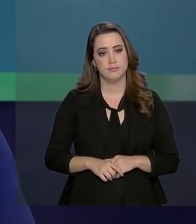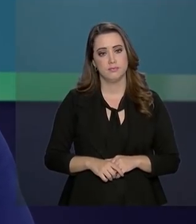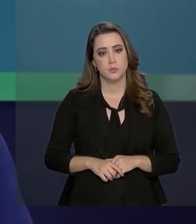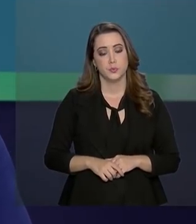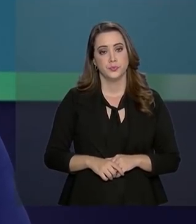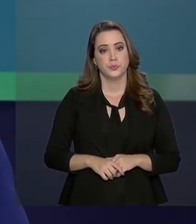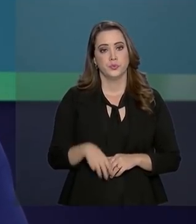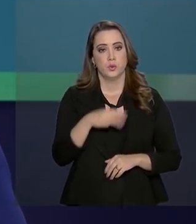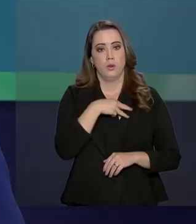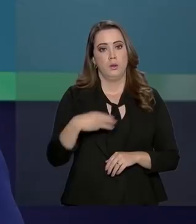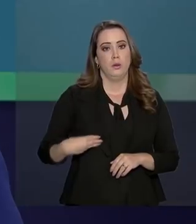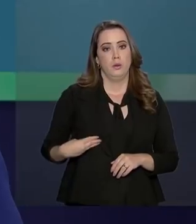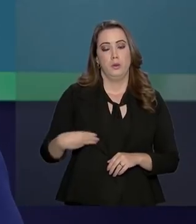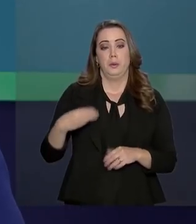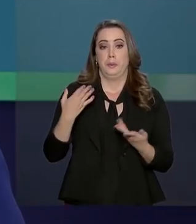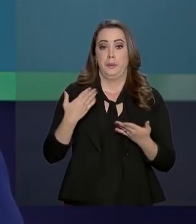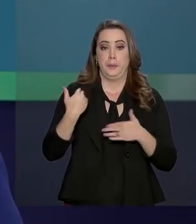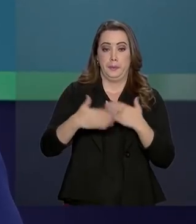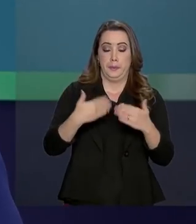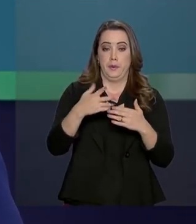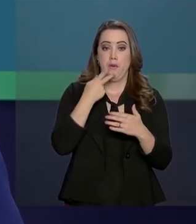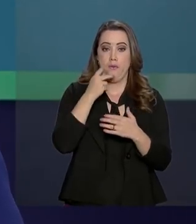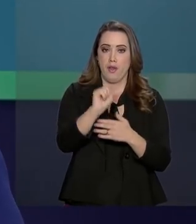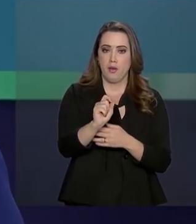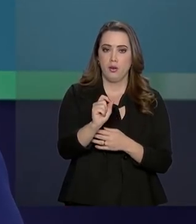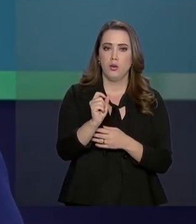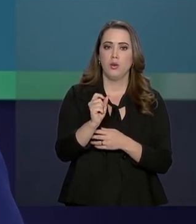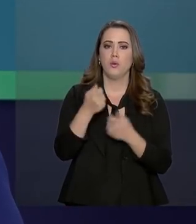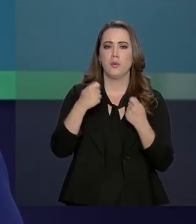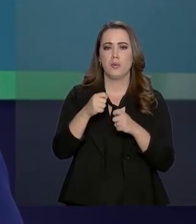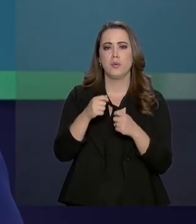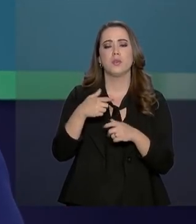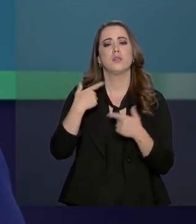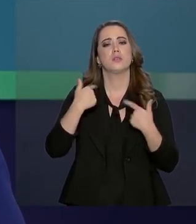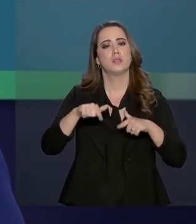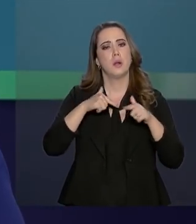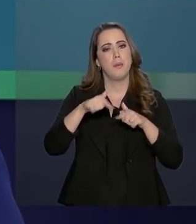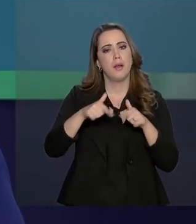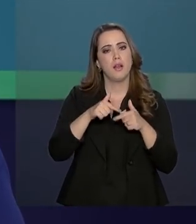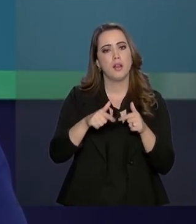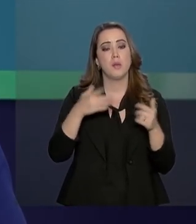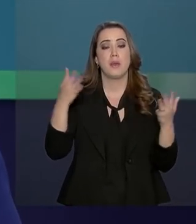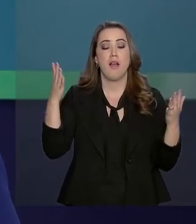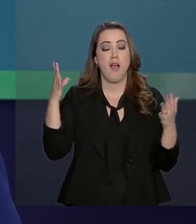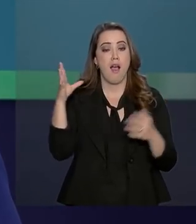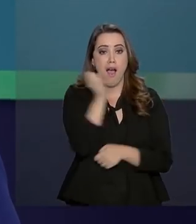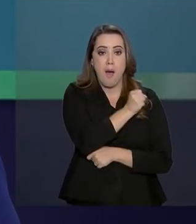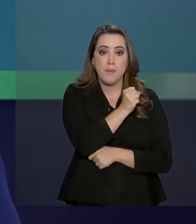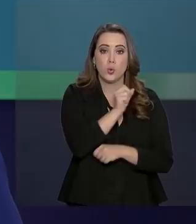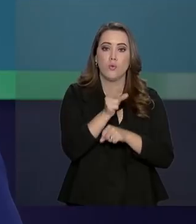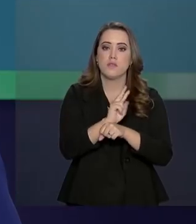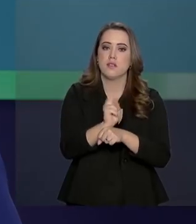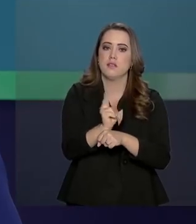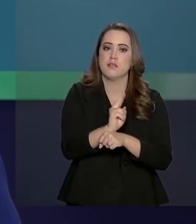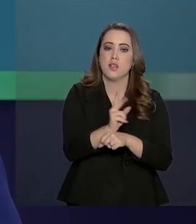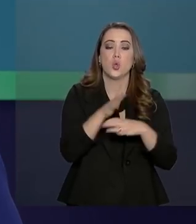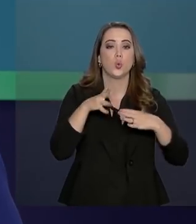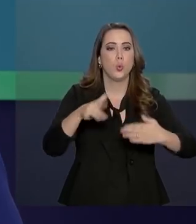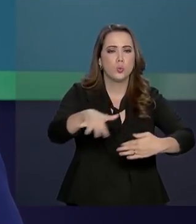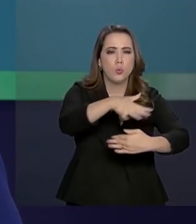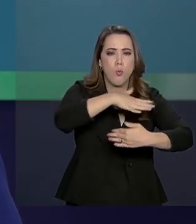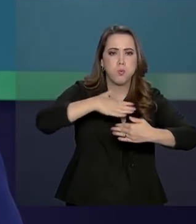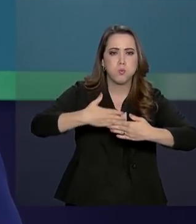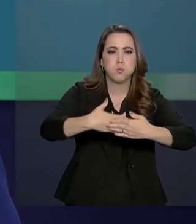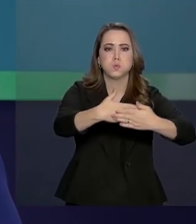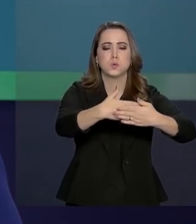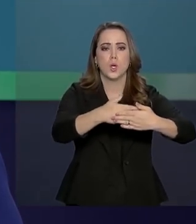Desenvolvimento Regional, Gustavo Canuto, recomendou a adoção de medidas para imediata fiscalização de todas as